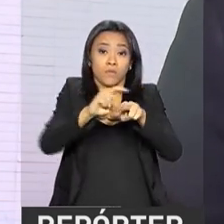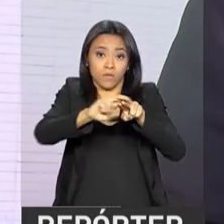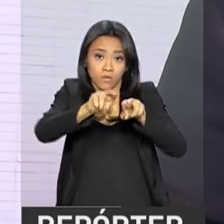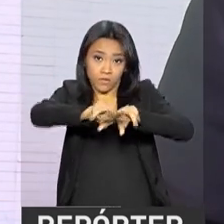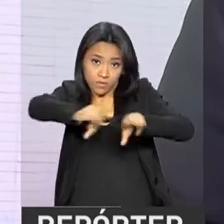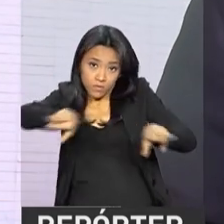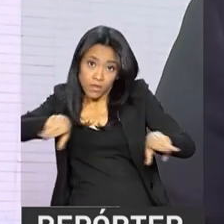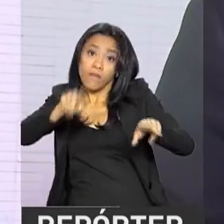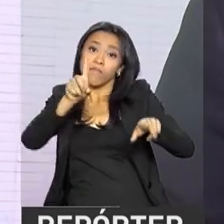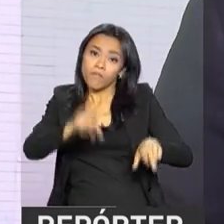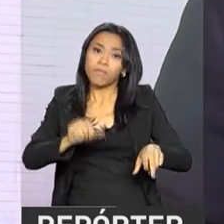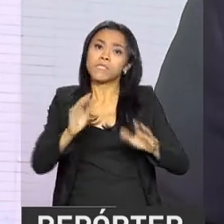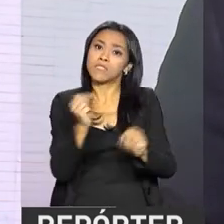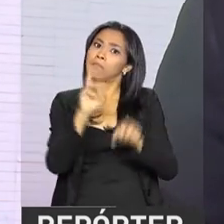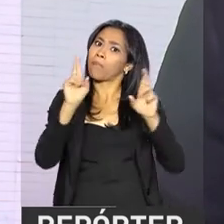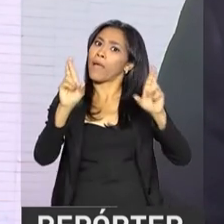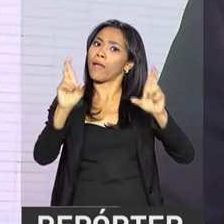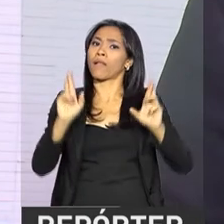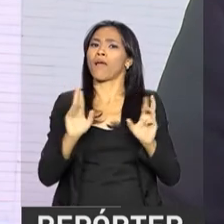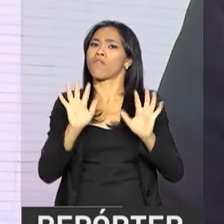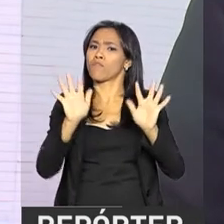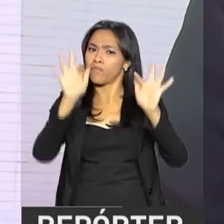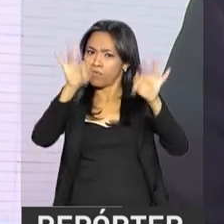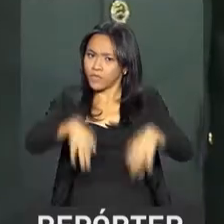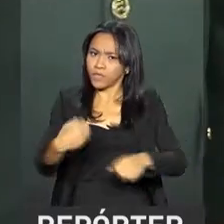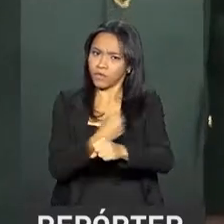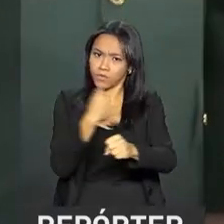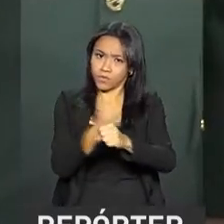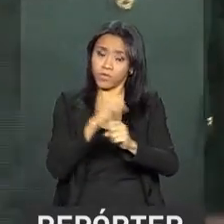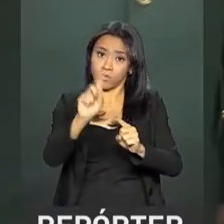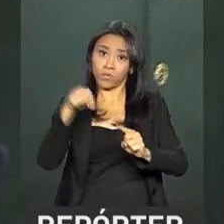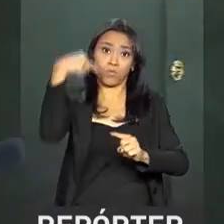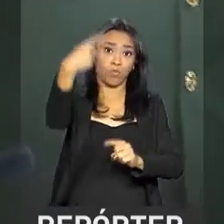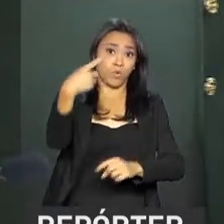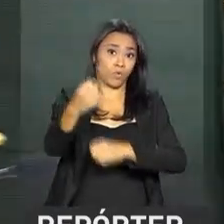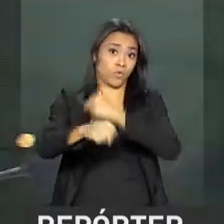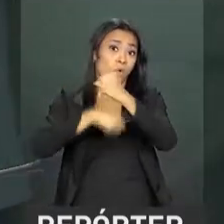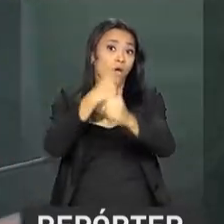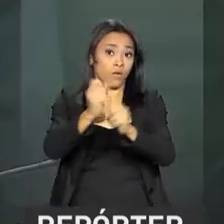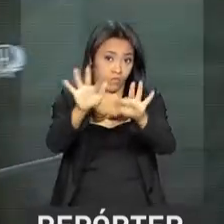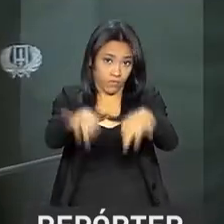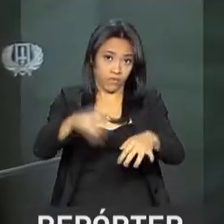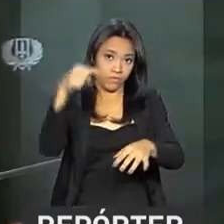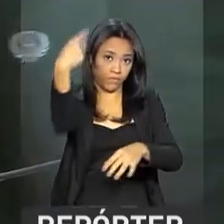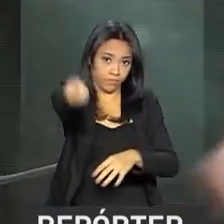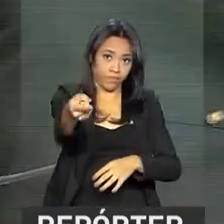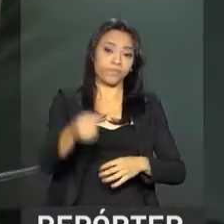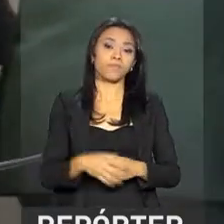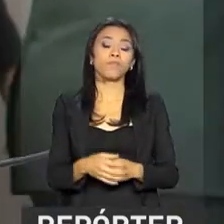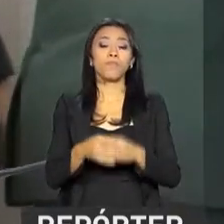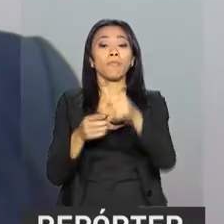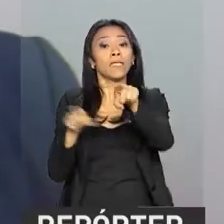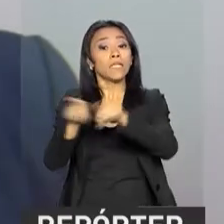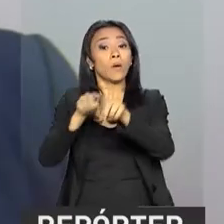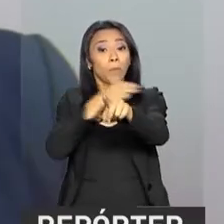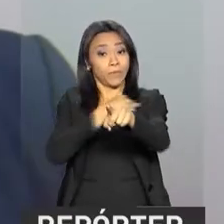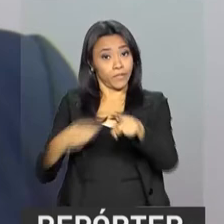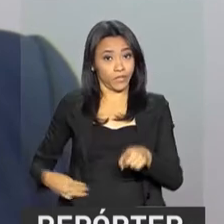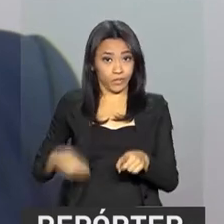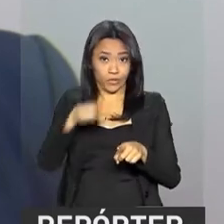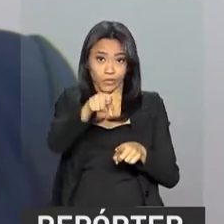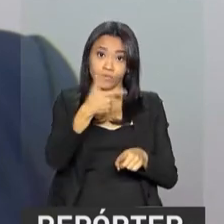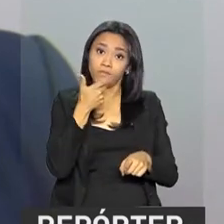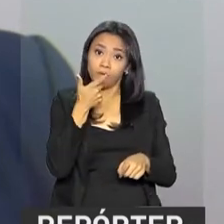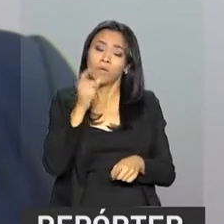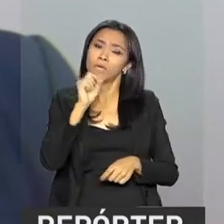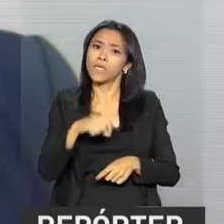trabalhos sejam concluídos até o final do ano que vem. Depois da assinatura, o Ministro dos Transportes garantiu condições de